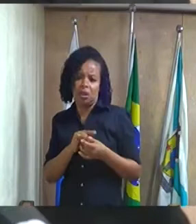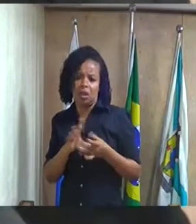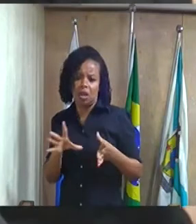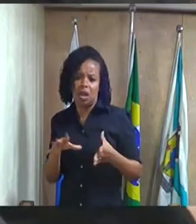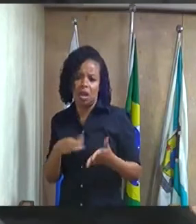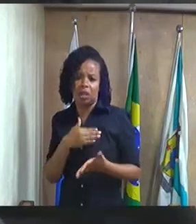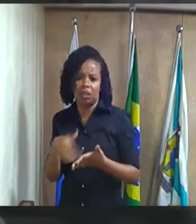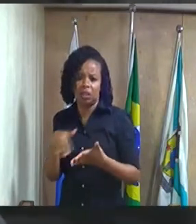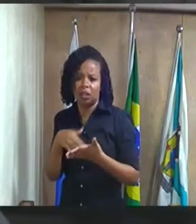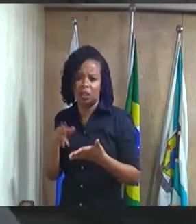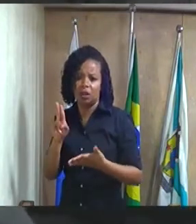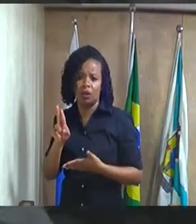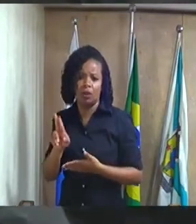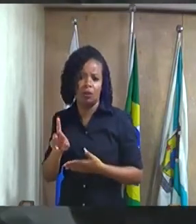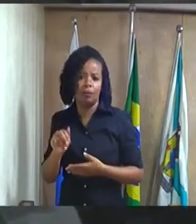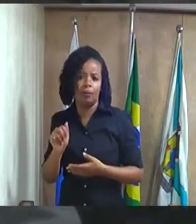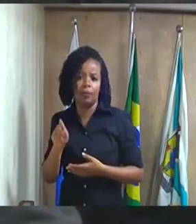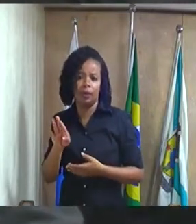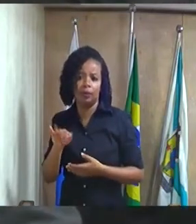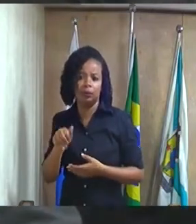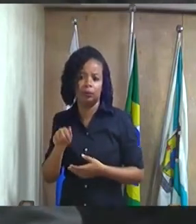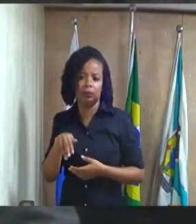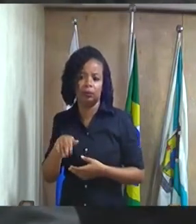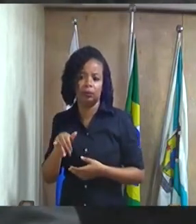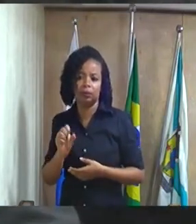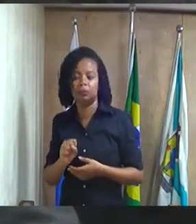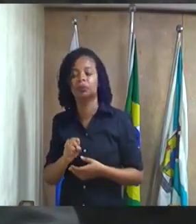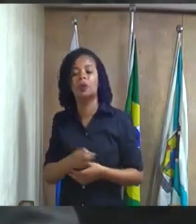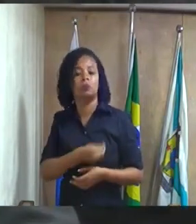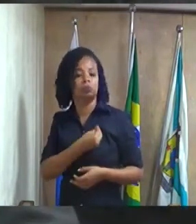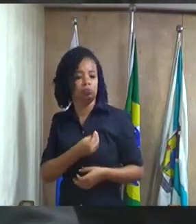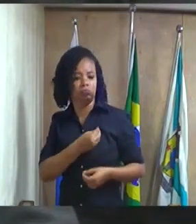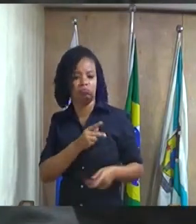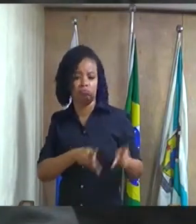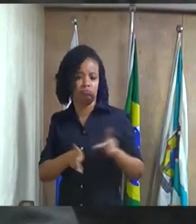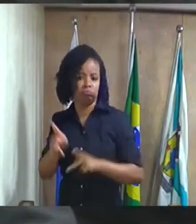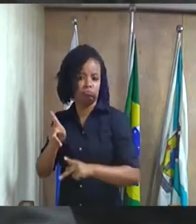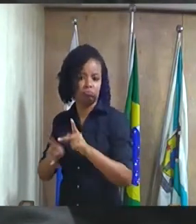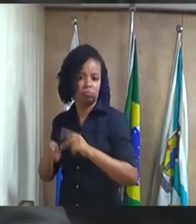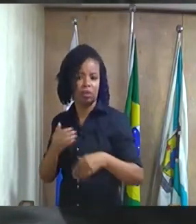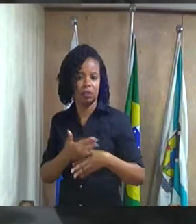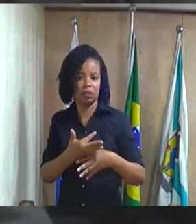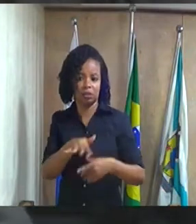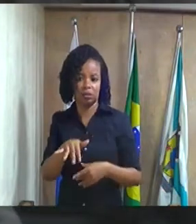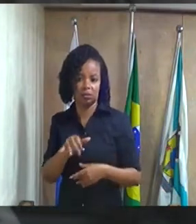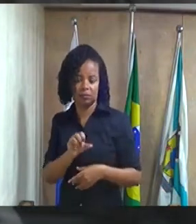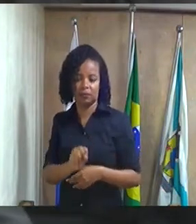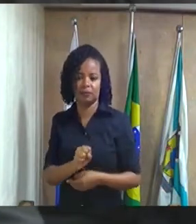habitação da nossa cidade olha